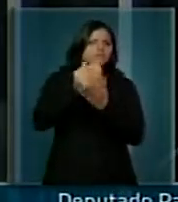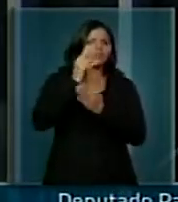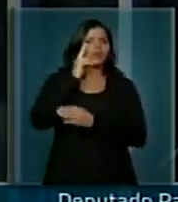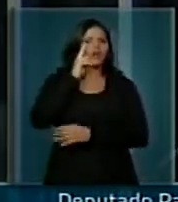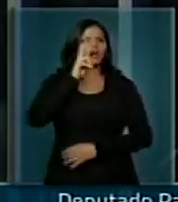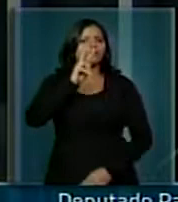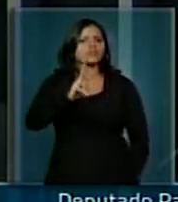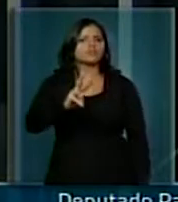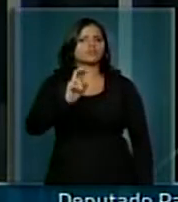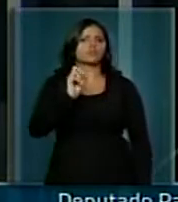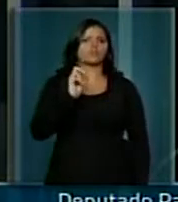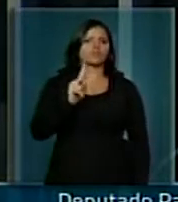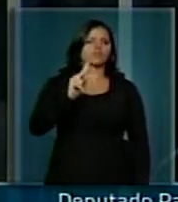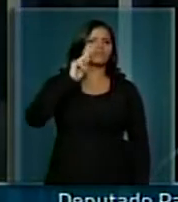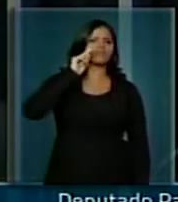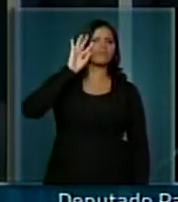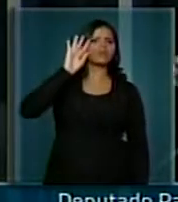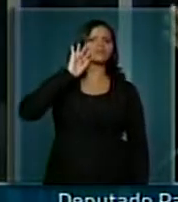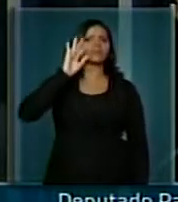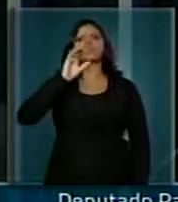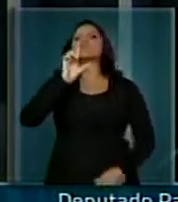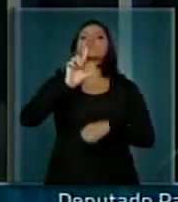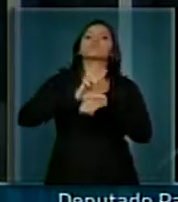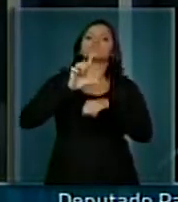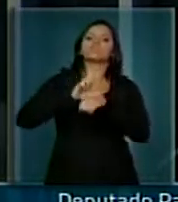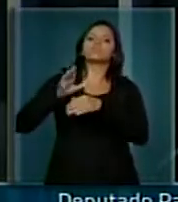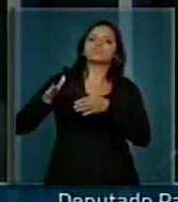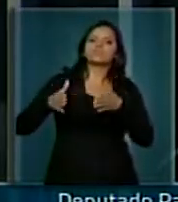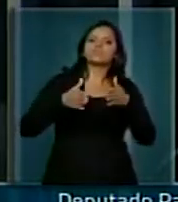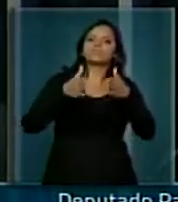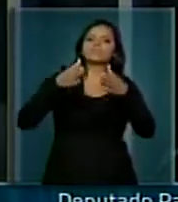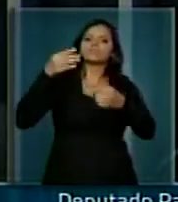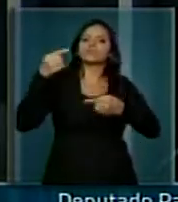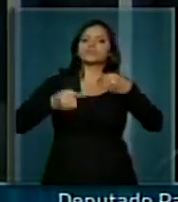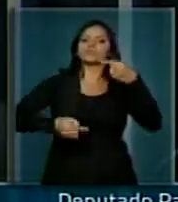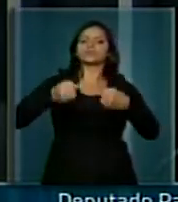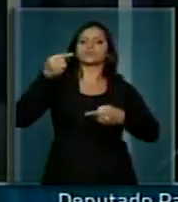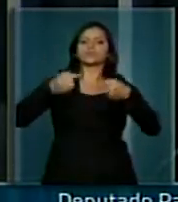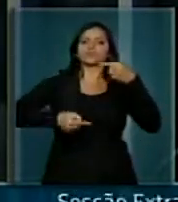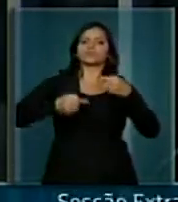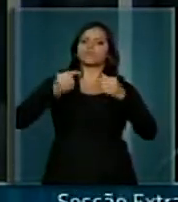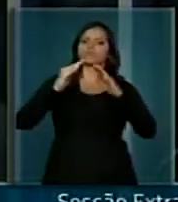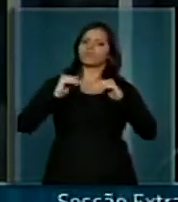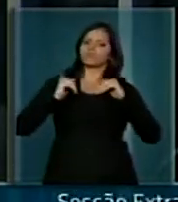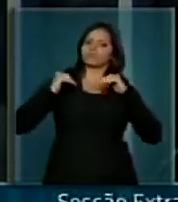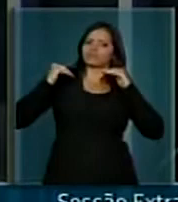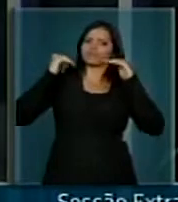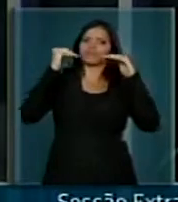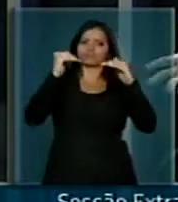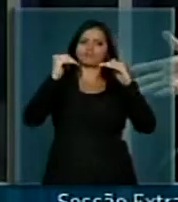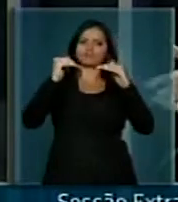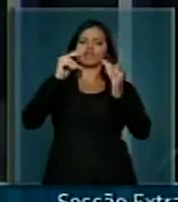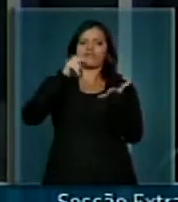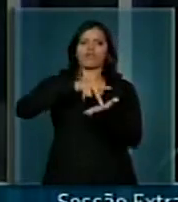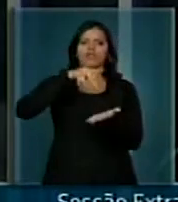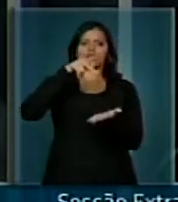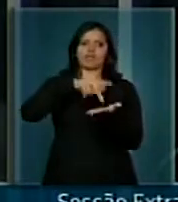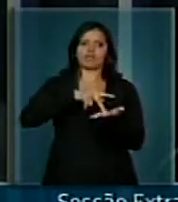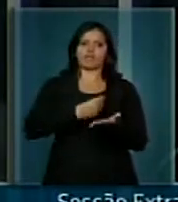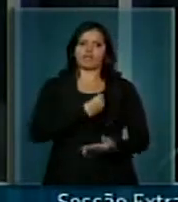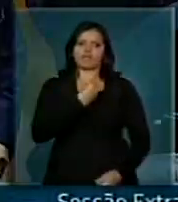bastante atenção e imaginei que o nobre líder caminhava para uma discussão elevada, real,